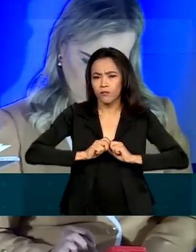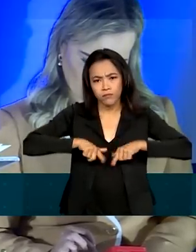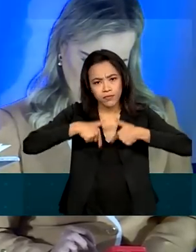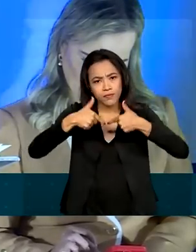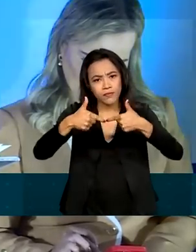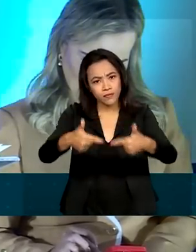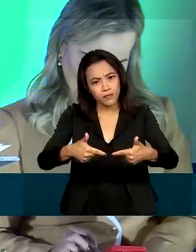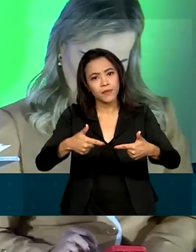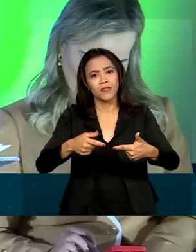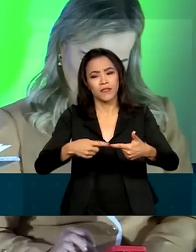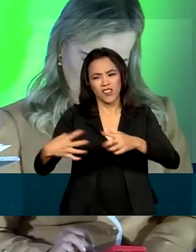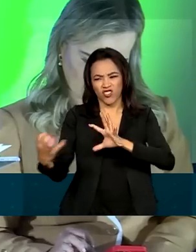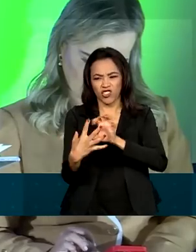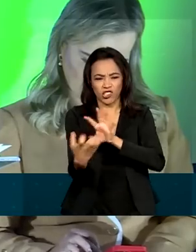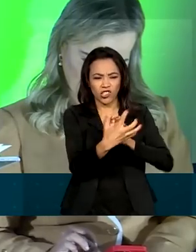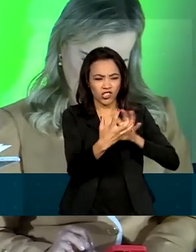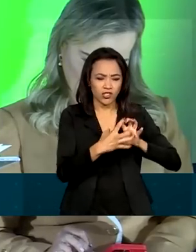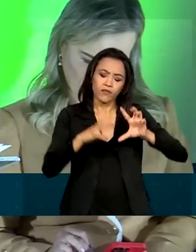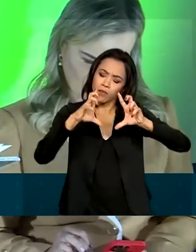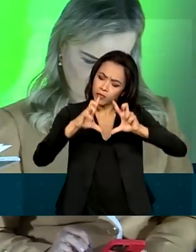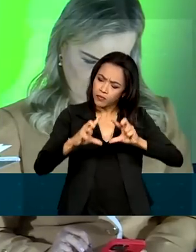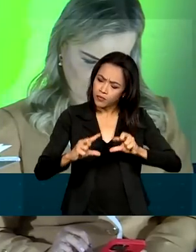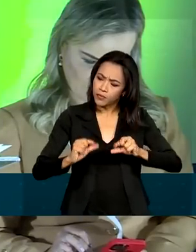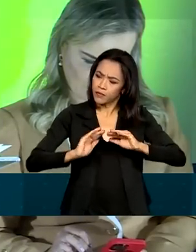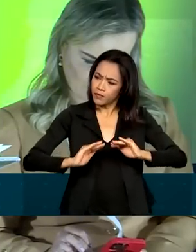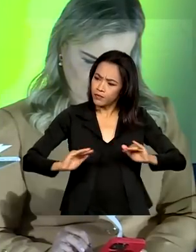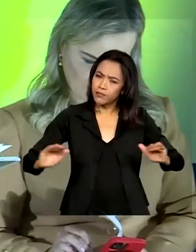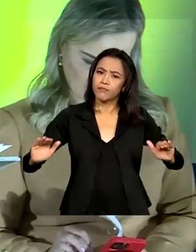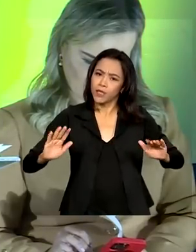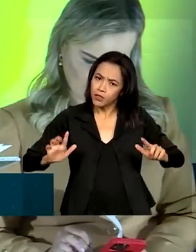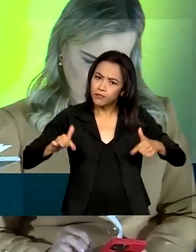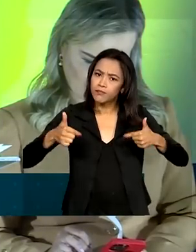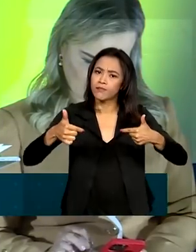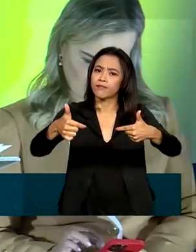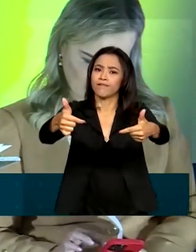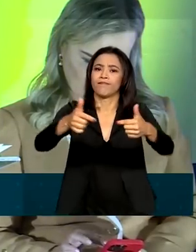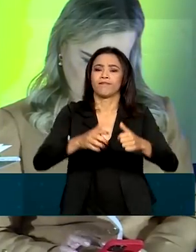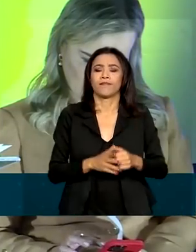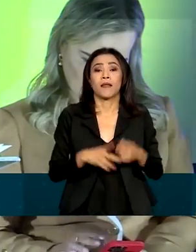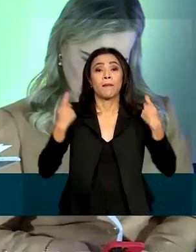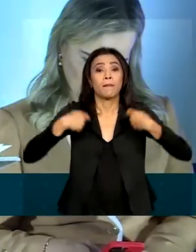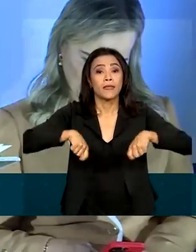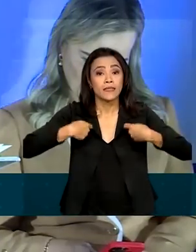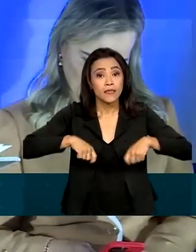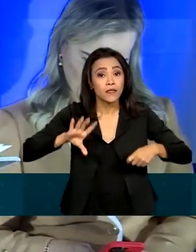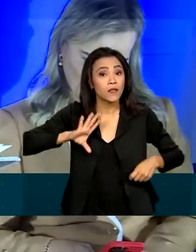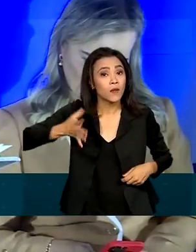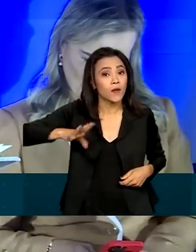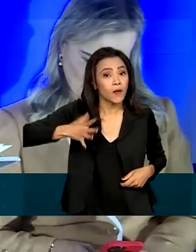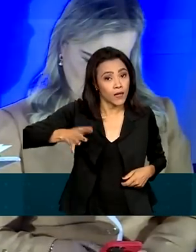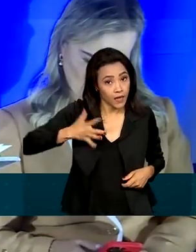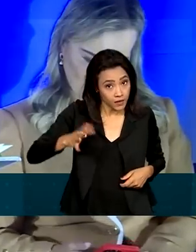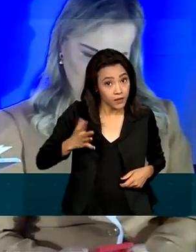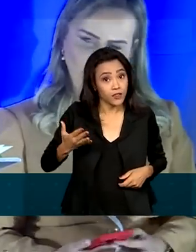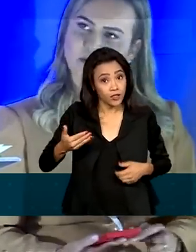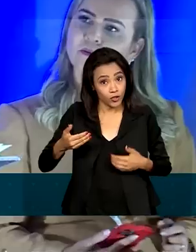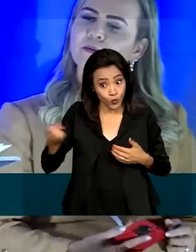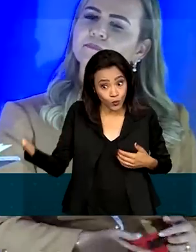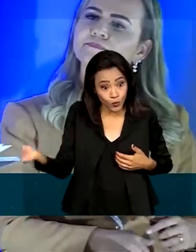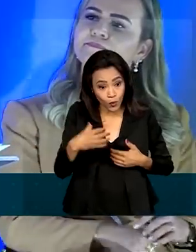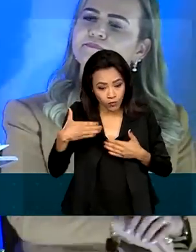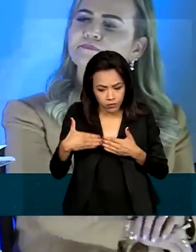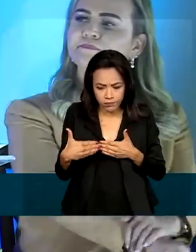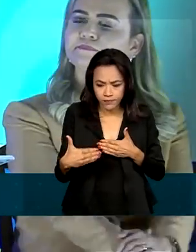superarmos as desavenças para realizarmos uma empreitada. É preciso ter coragem de construir um novo. É